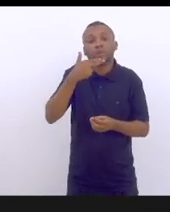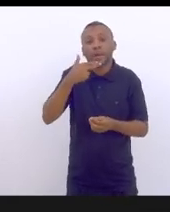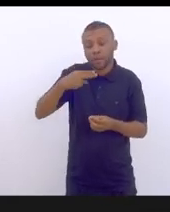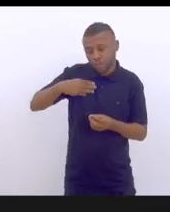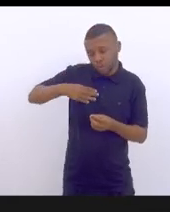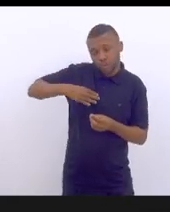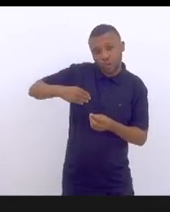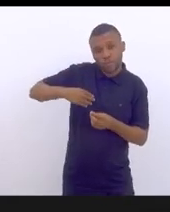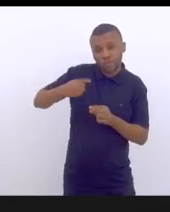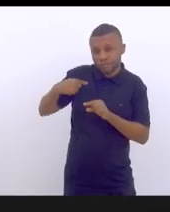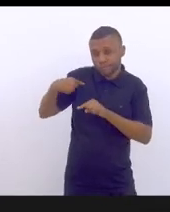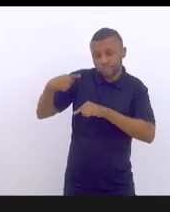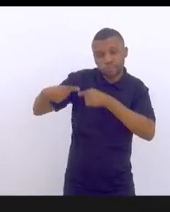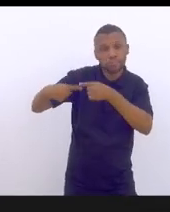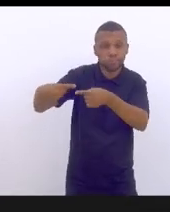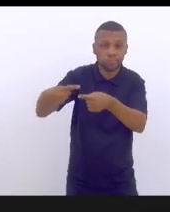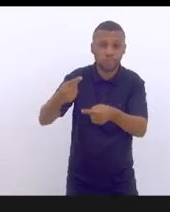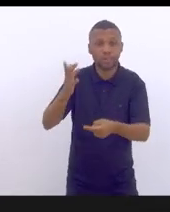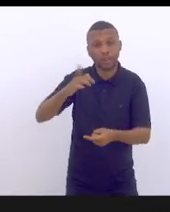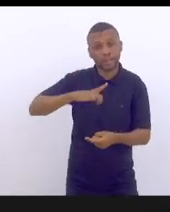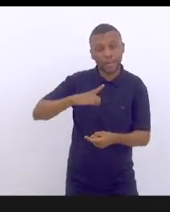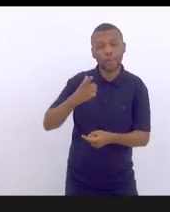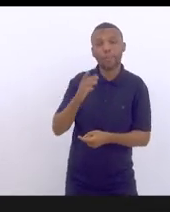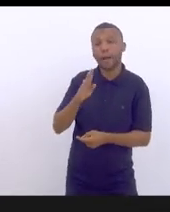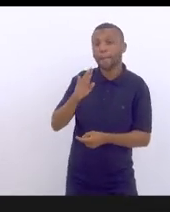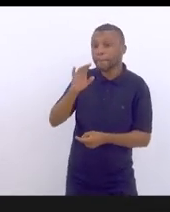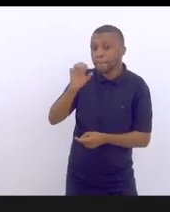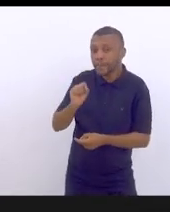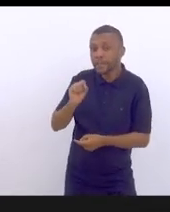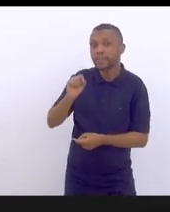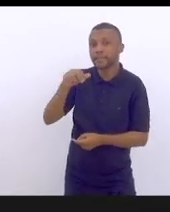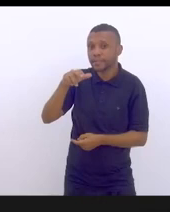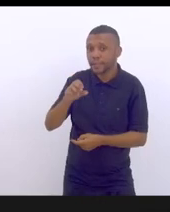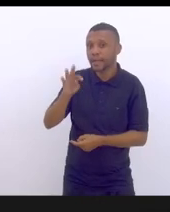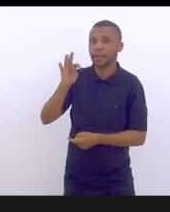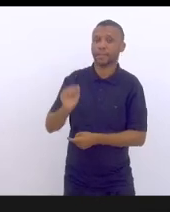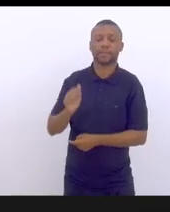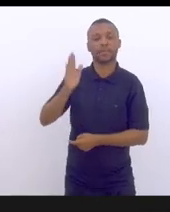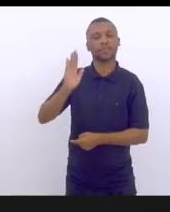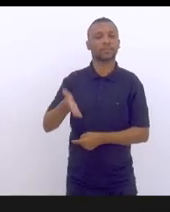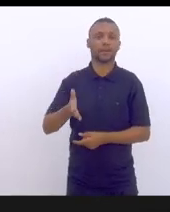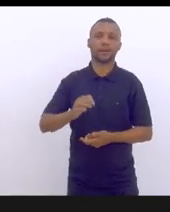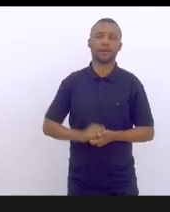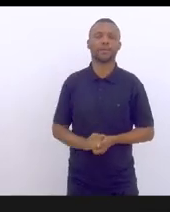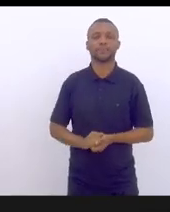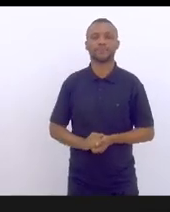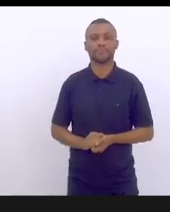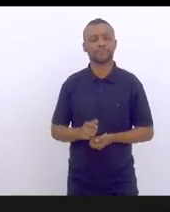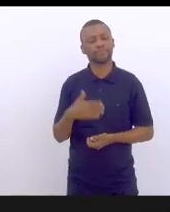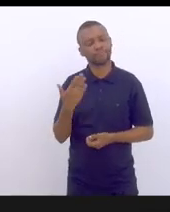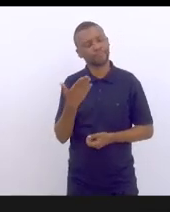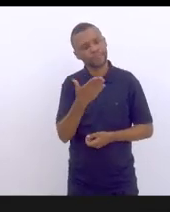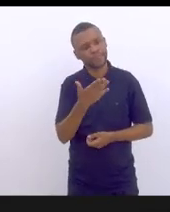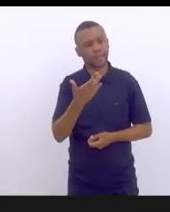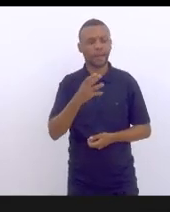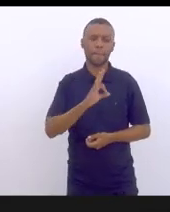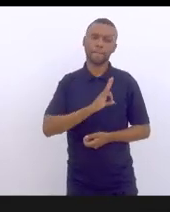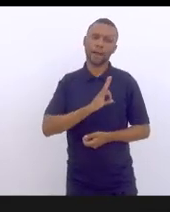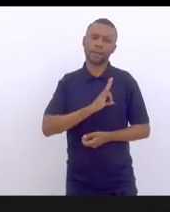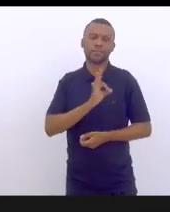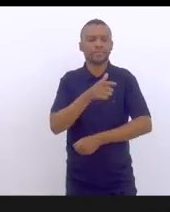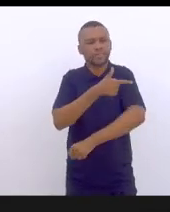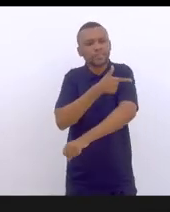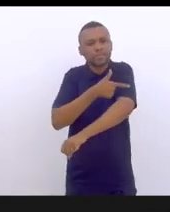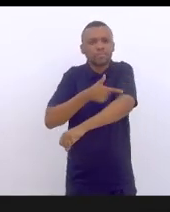e dos nossos bisnetos. Eu que já tenho uma bisnetinha, aliás, você, Marta Rocha, foi tão gentil